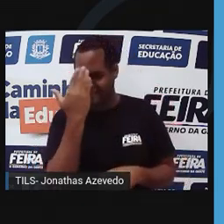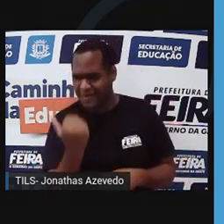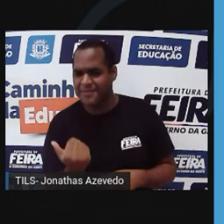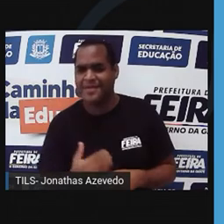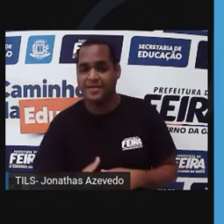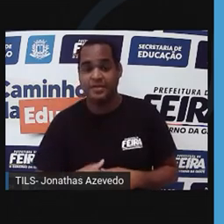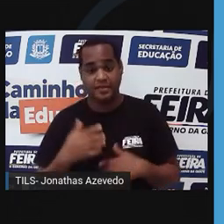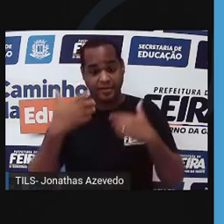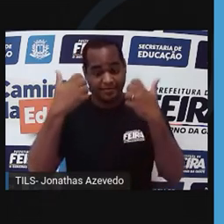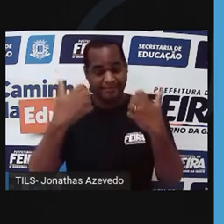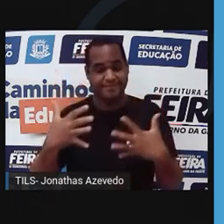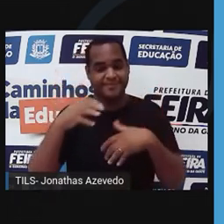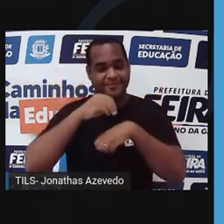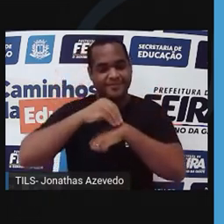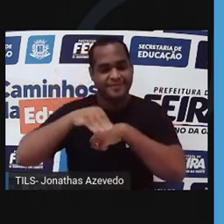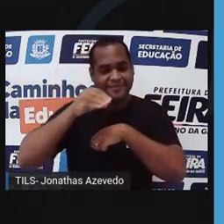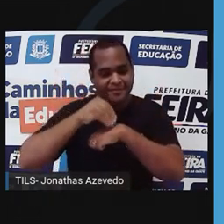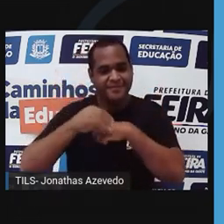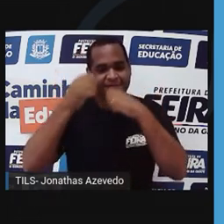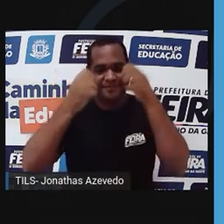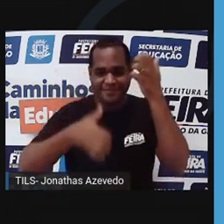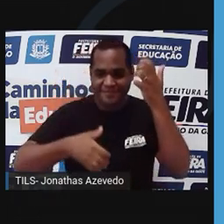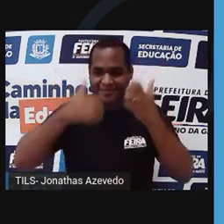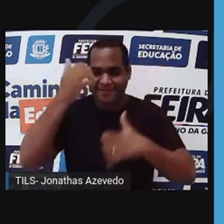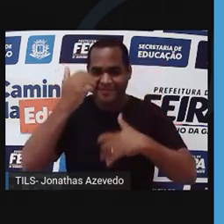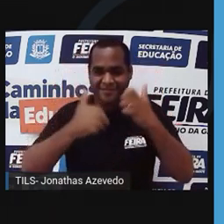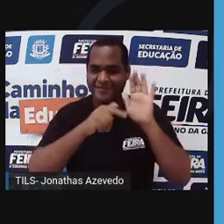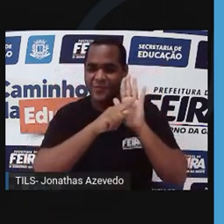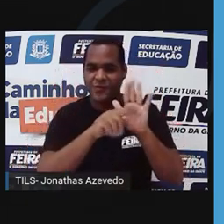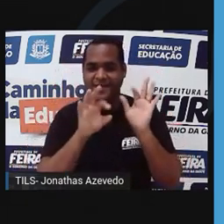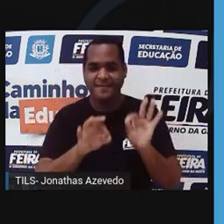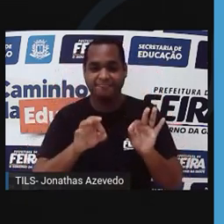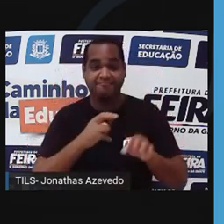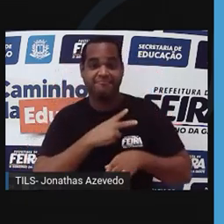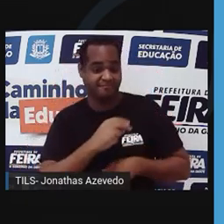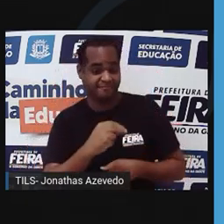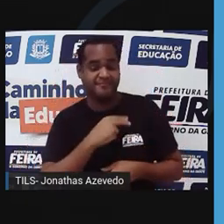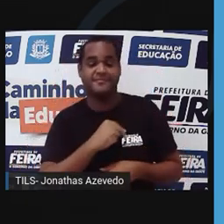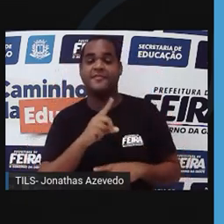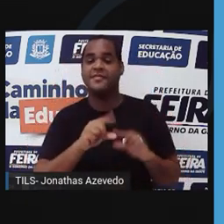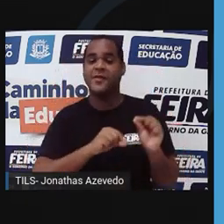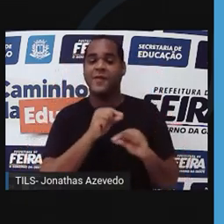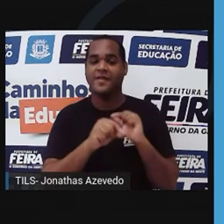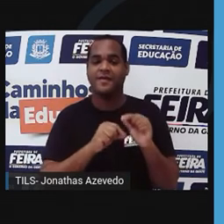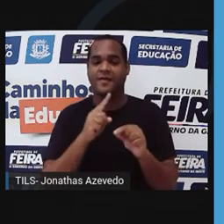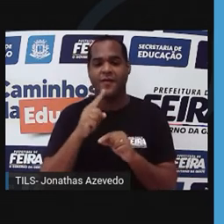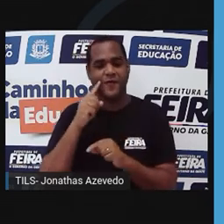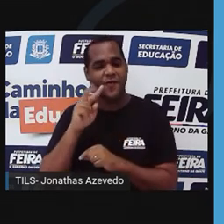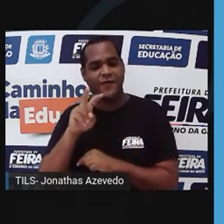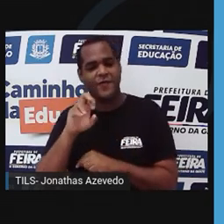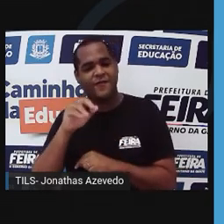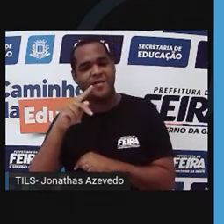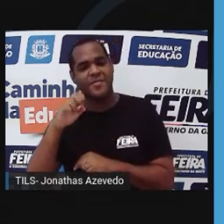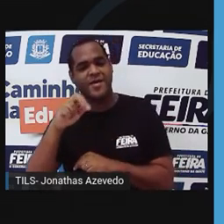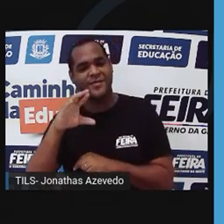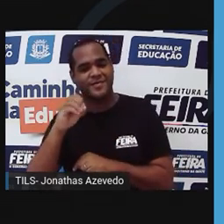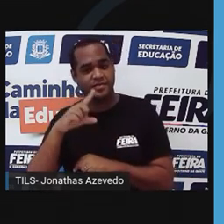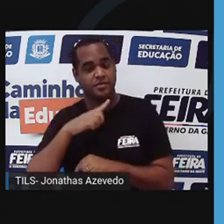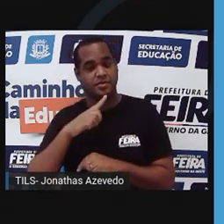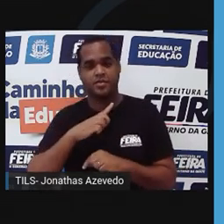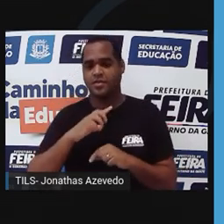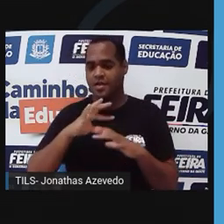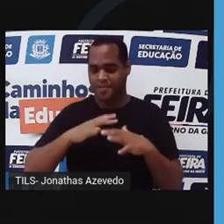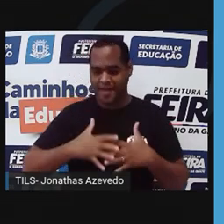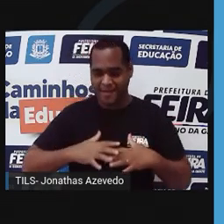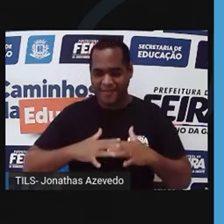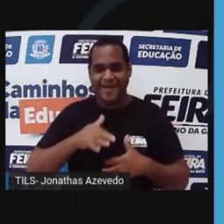isso eu estou aqui, para contar para vocês. Os mamíferos são animais vivíparos, ou seja, nascem da barriga da